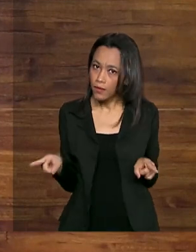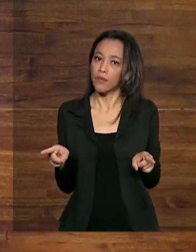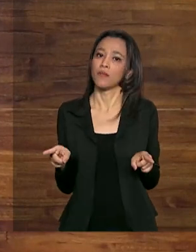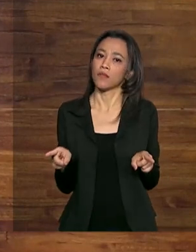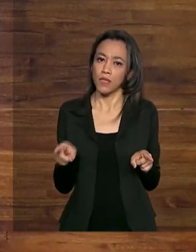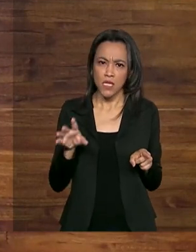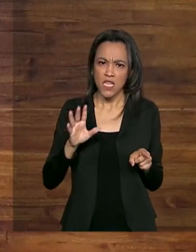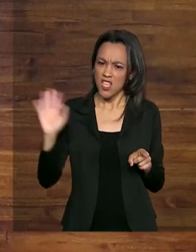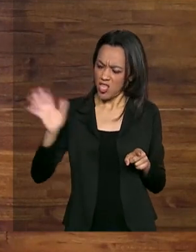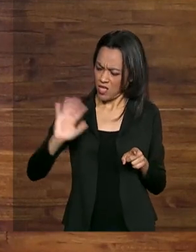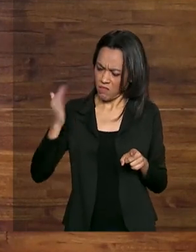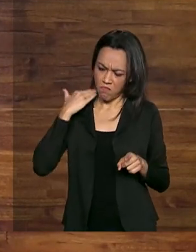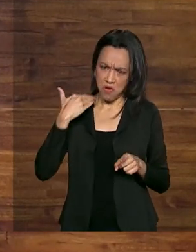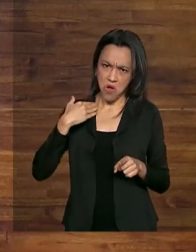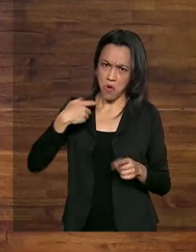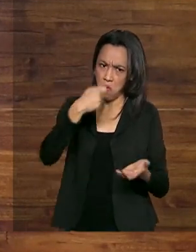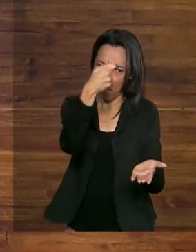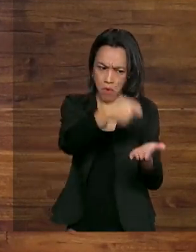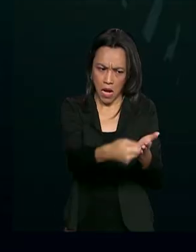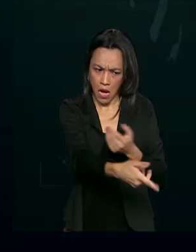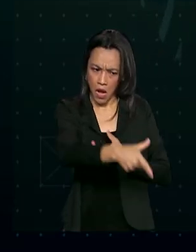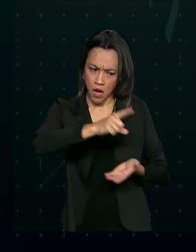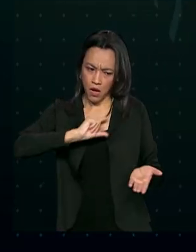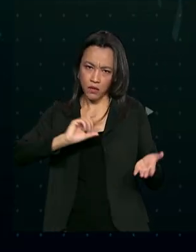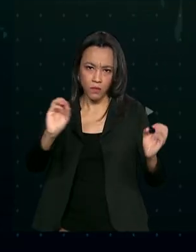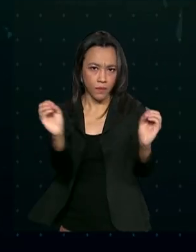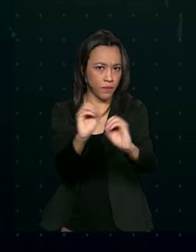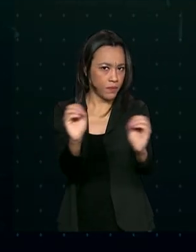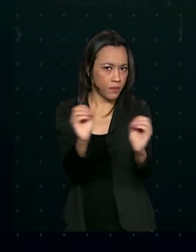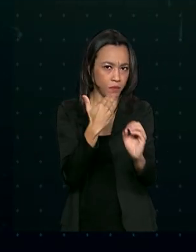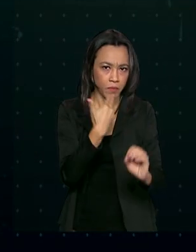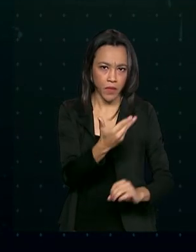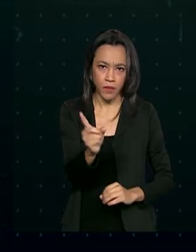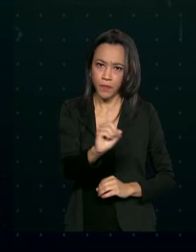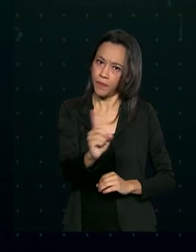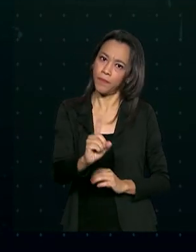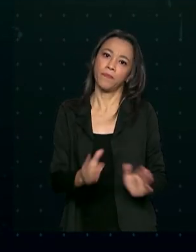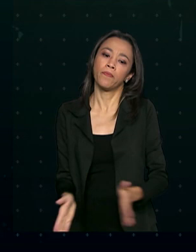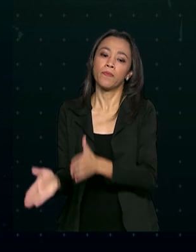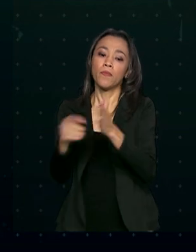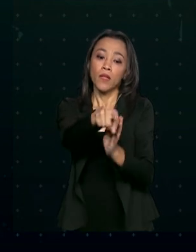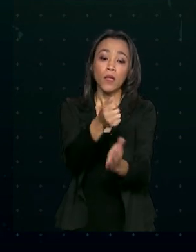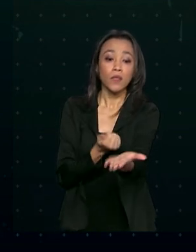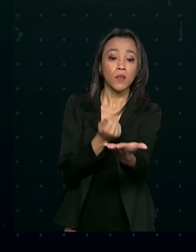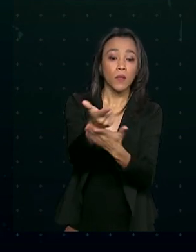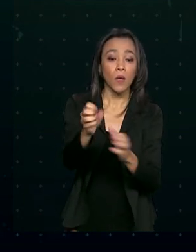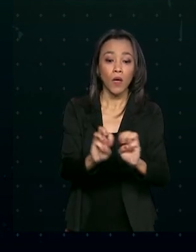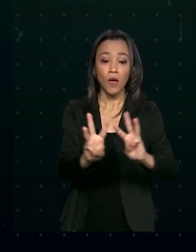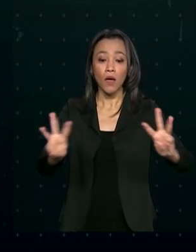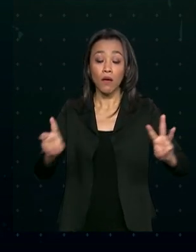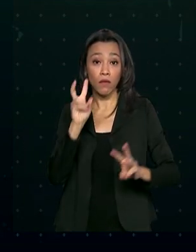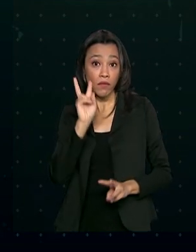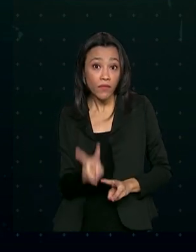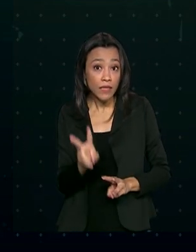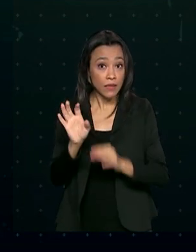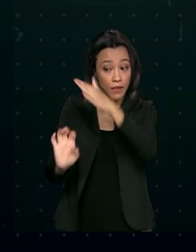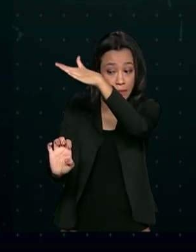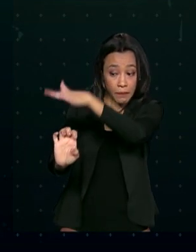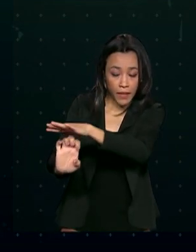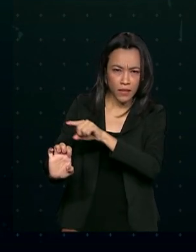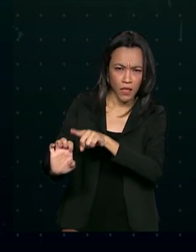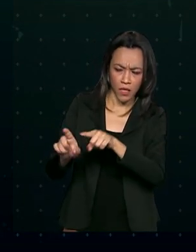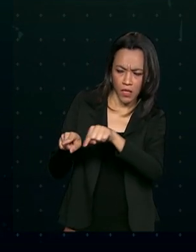Nenhuma instituição financeira exige pagamento prévio. Nas compras pela internet, verifique se a empresa tem alguma